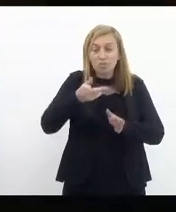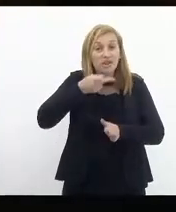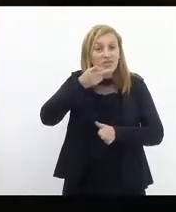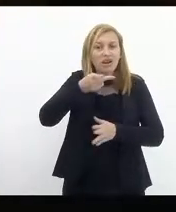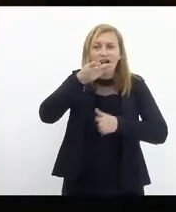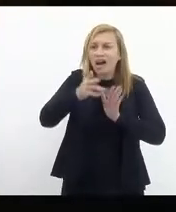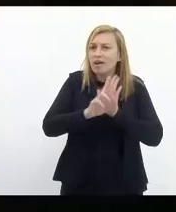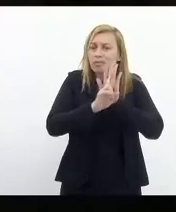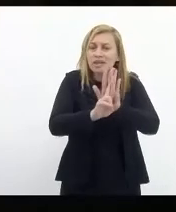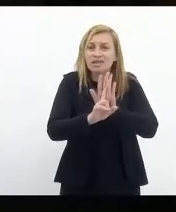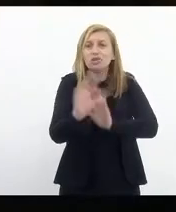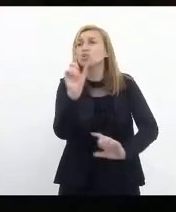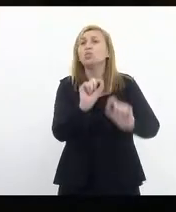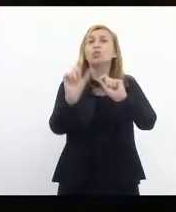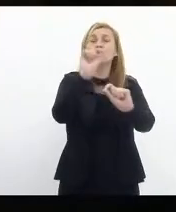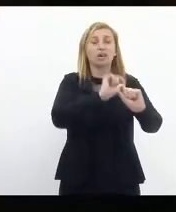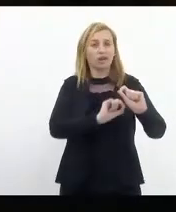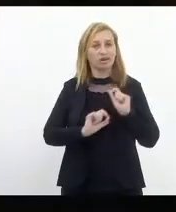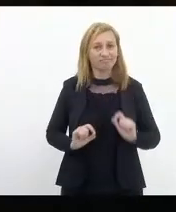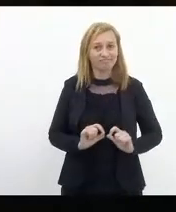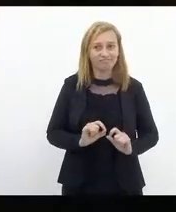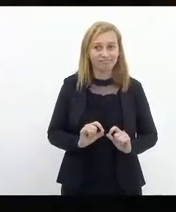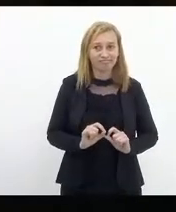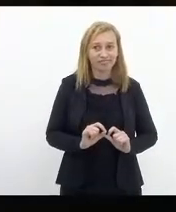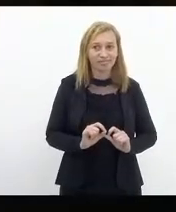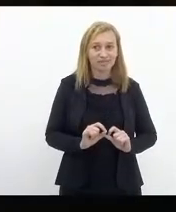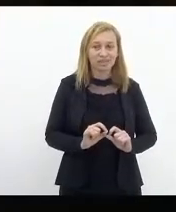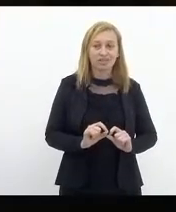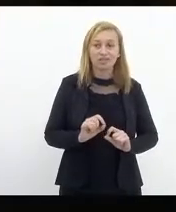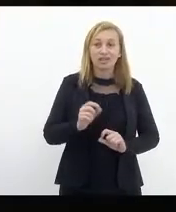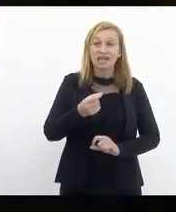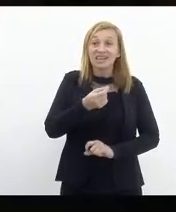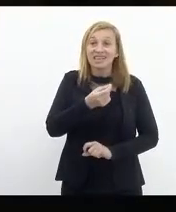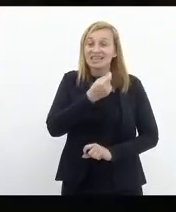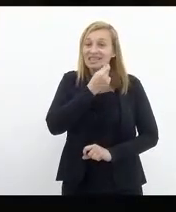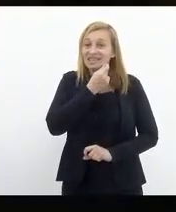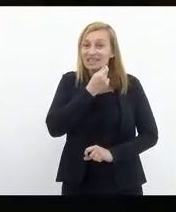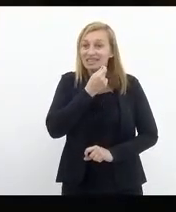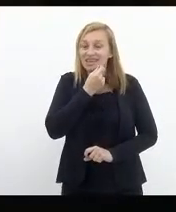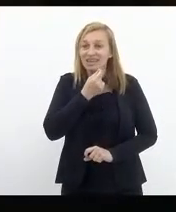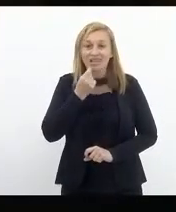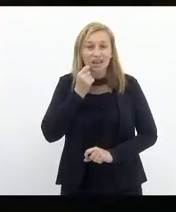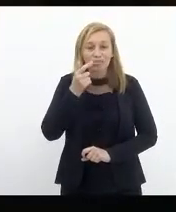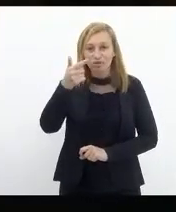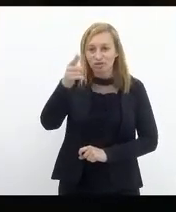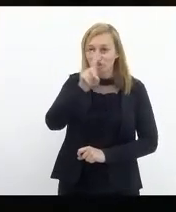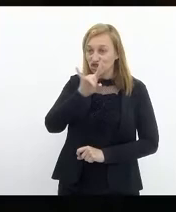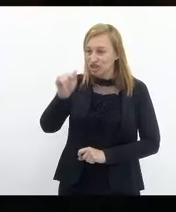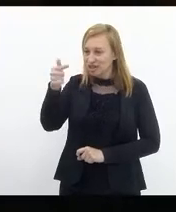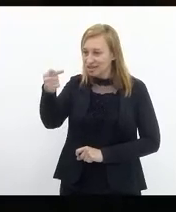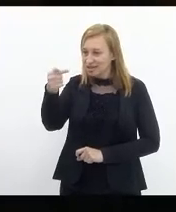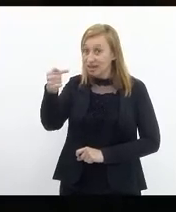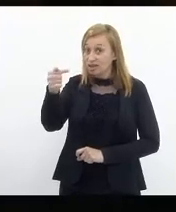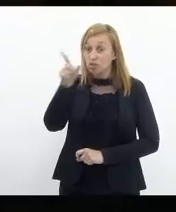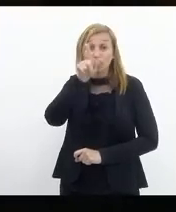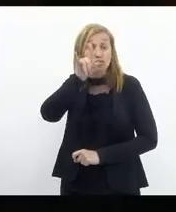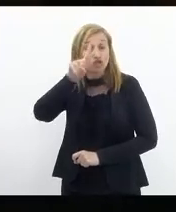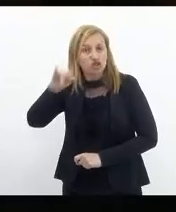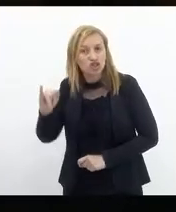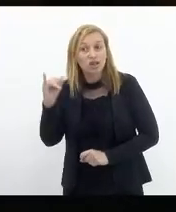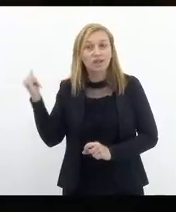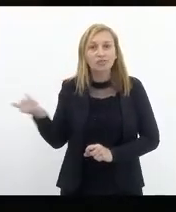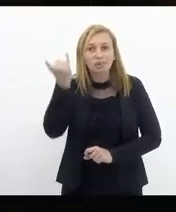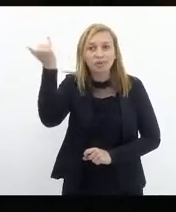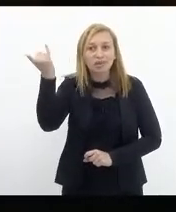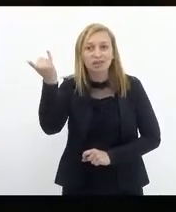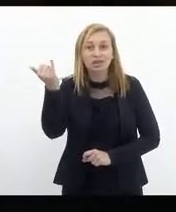representou e representa o 7 de setembro. Uma data muito importante para aqueles